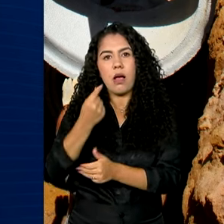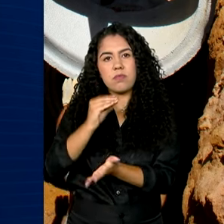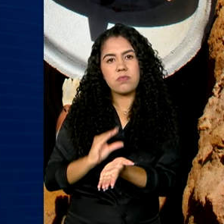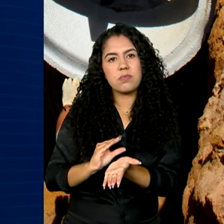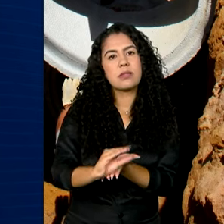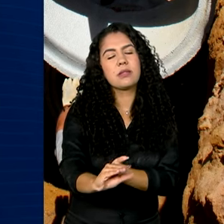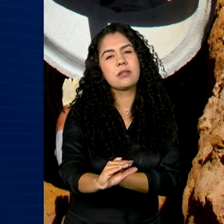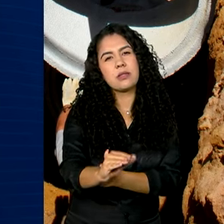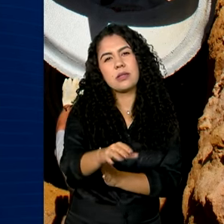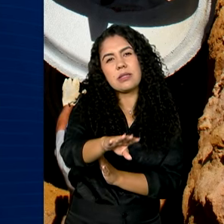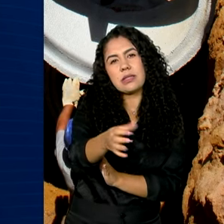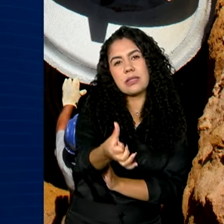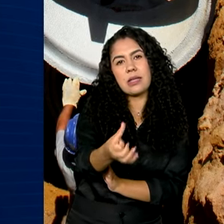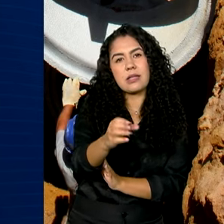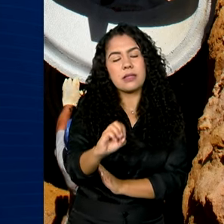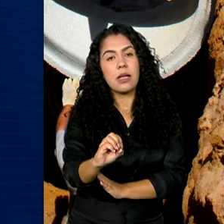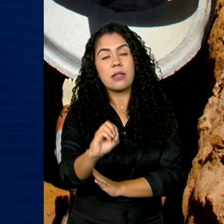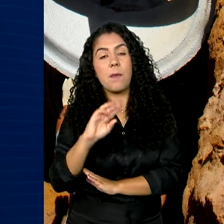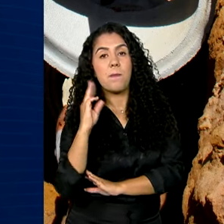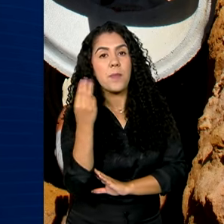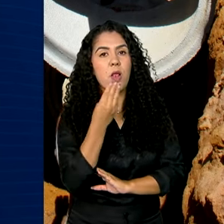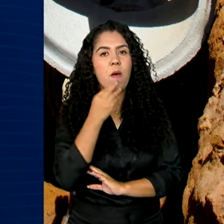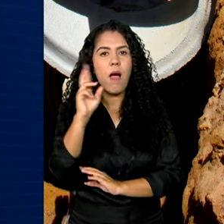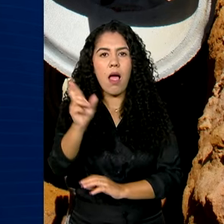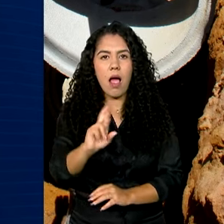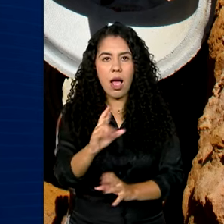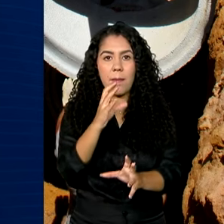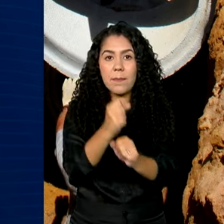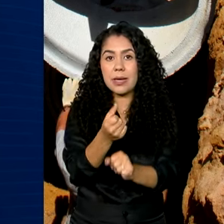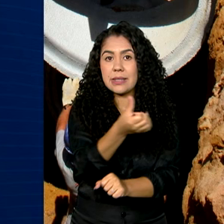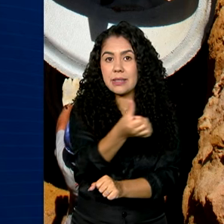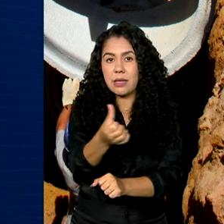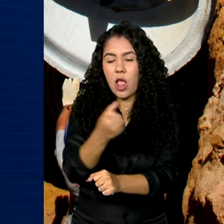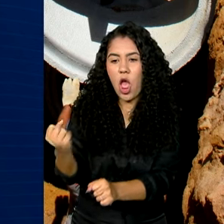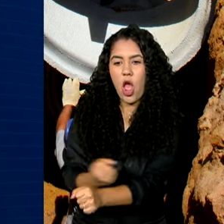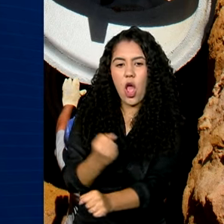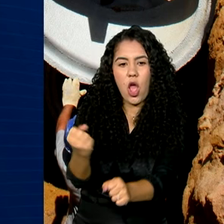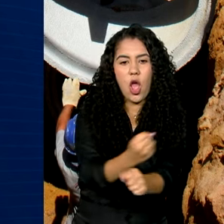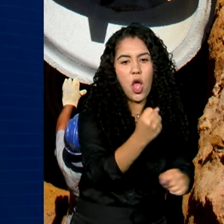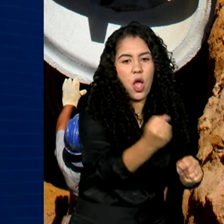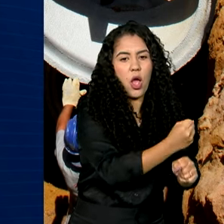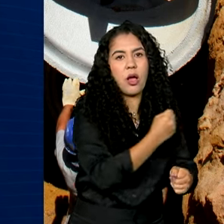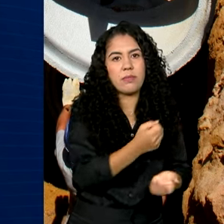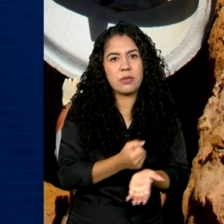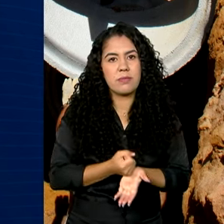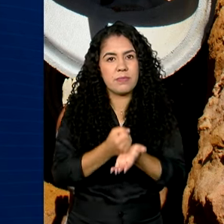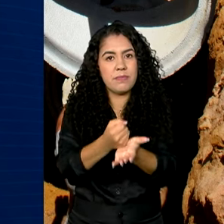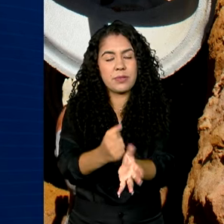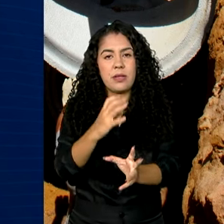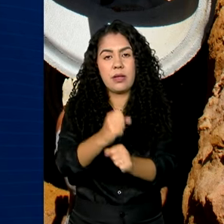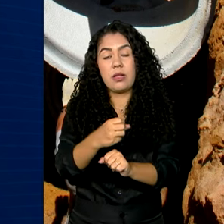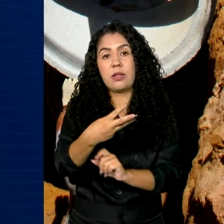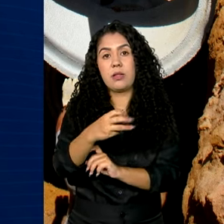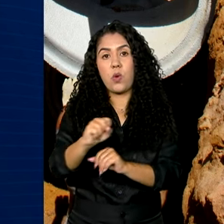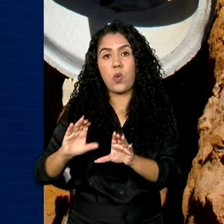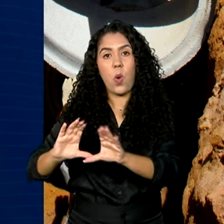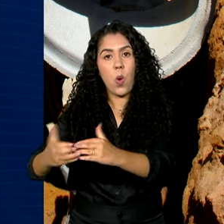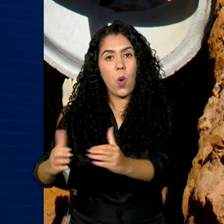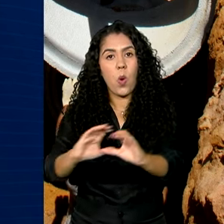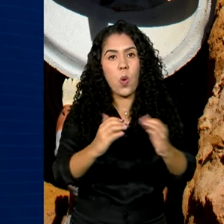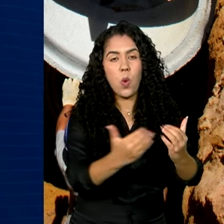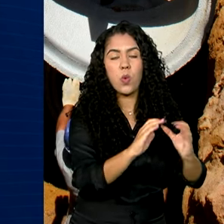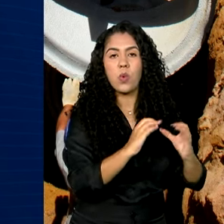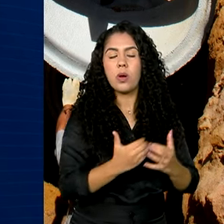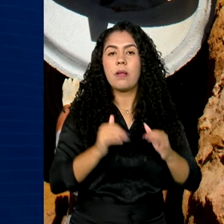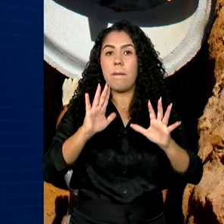reais para 66 obras que vão beneficiar 38 comunidades. Do total investido, 40